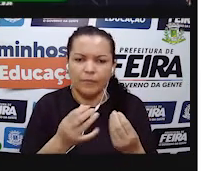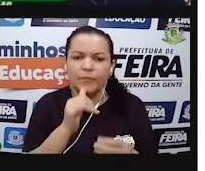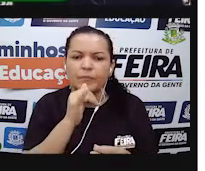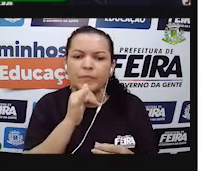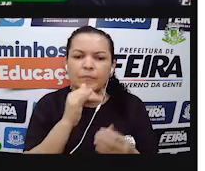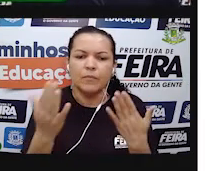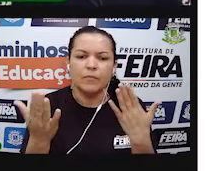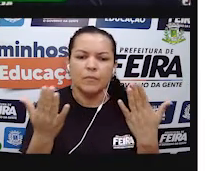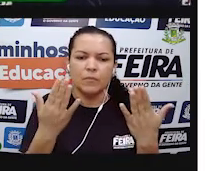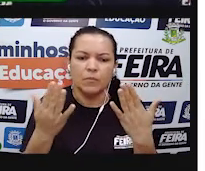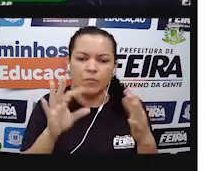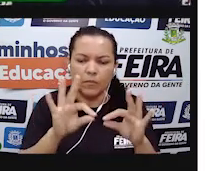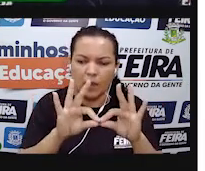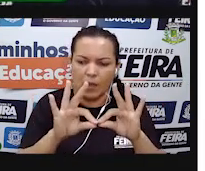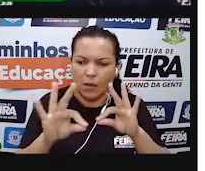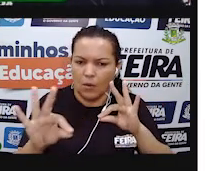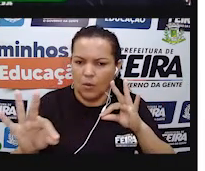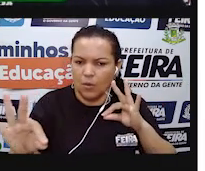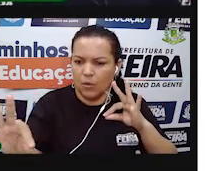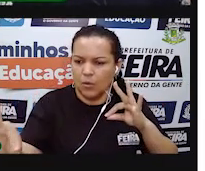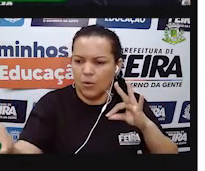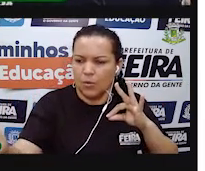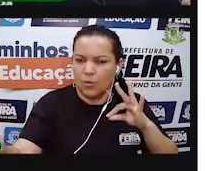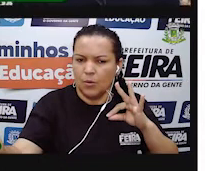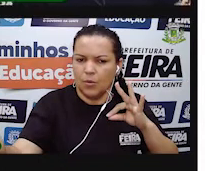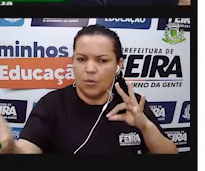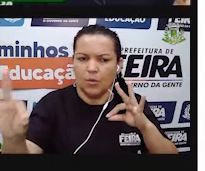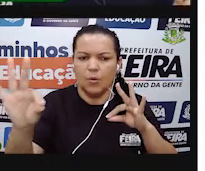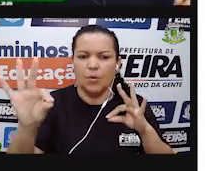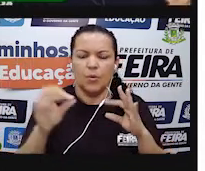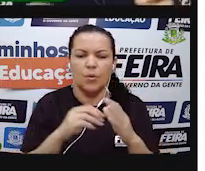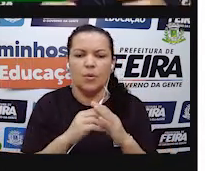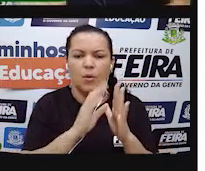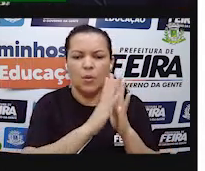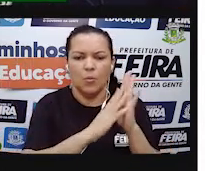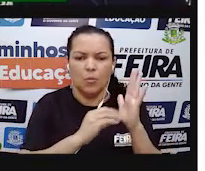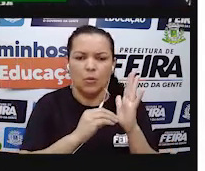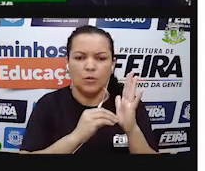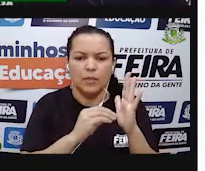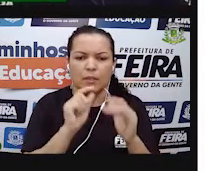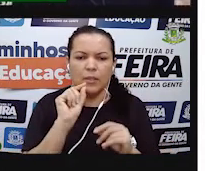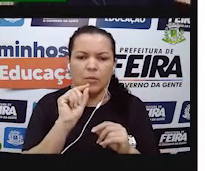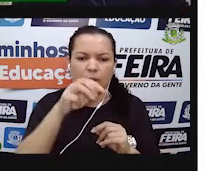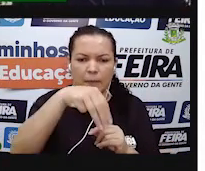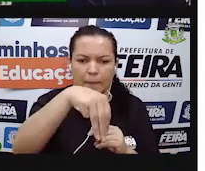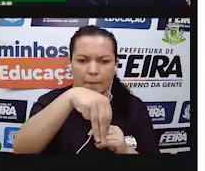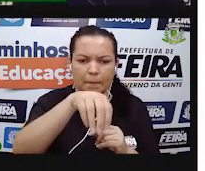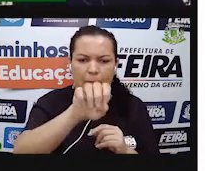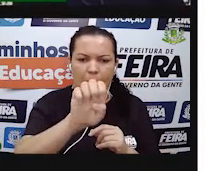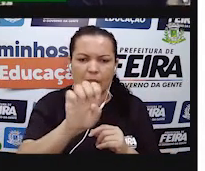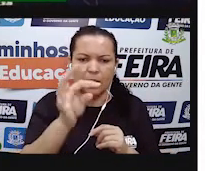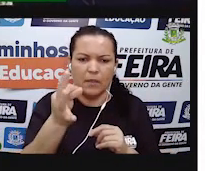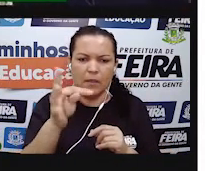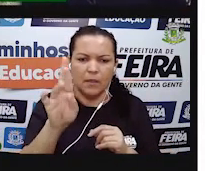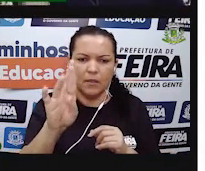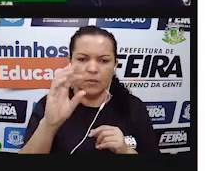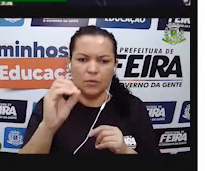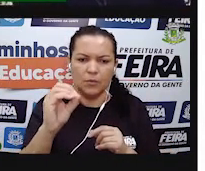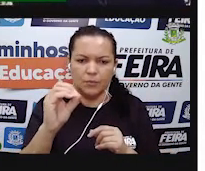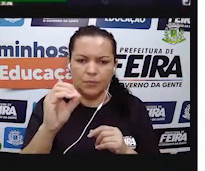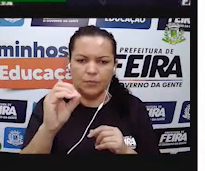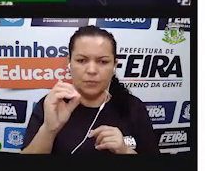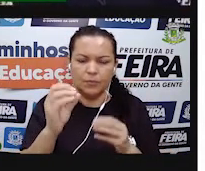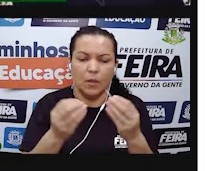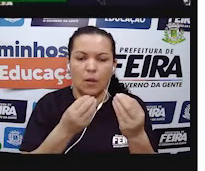Como, por exemplo, como a gente mede comprimento? A gente tem um padrão para isso. O padrão para o comprimento é o